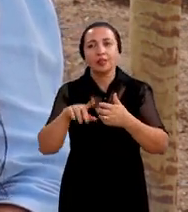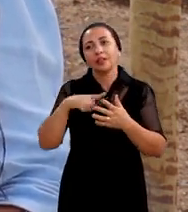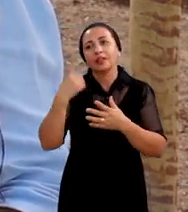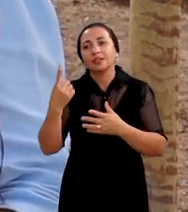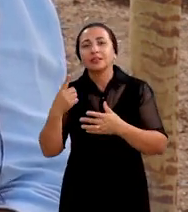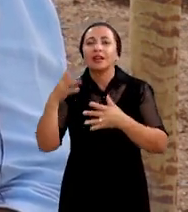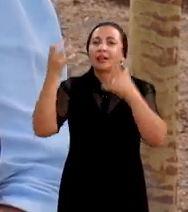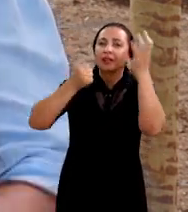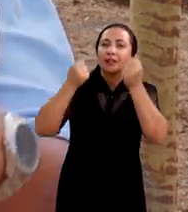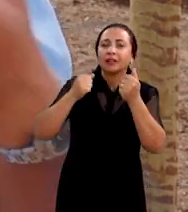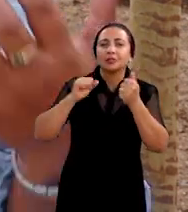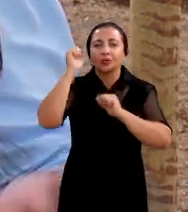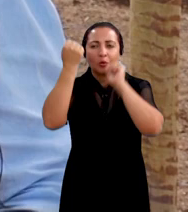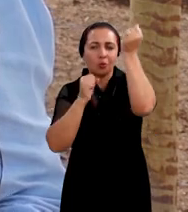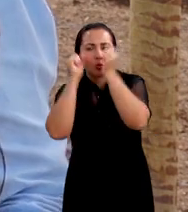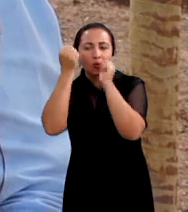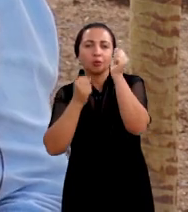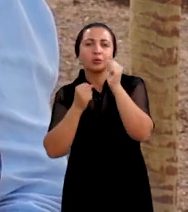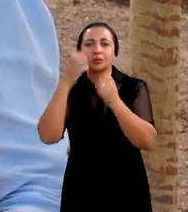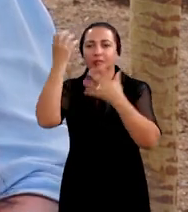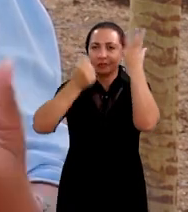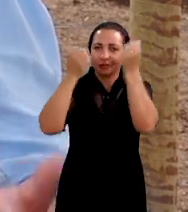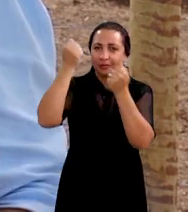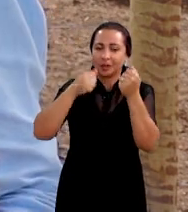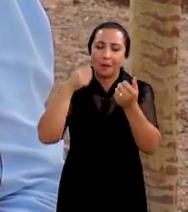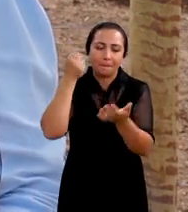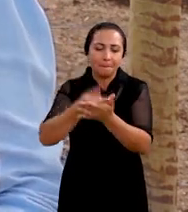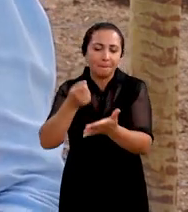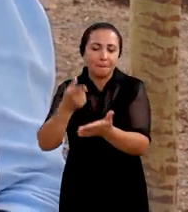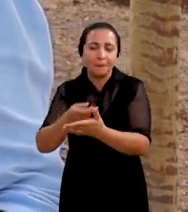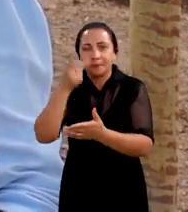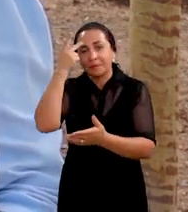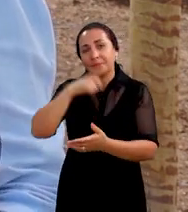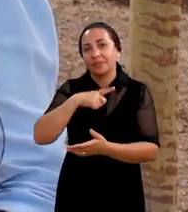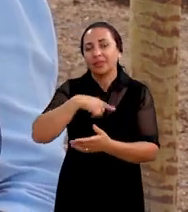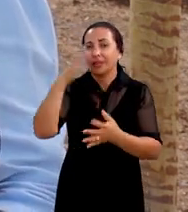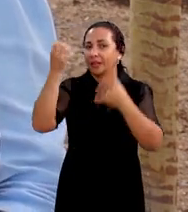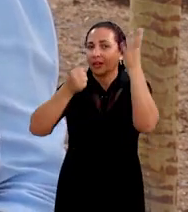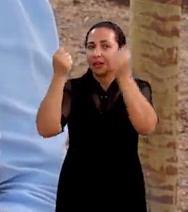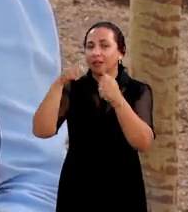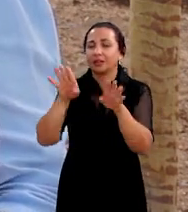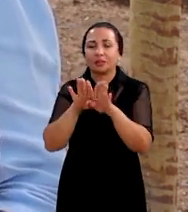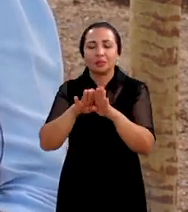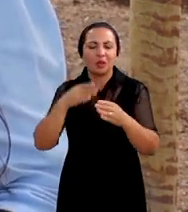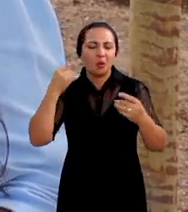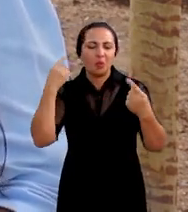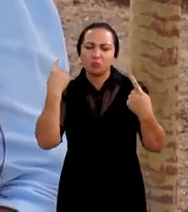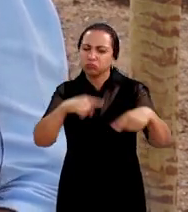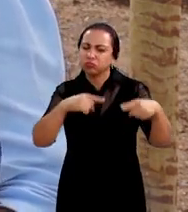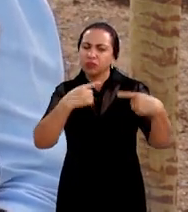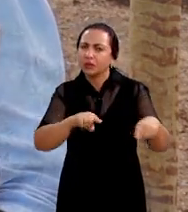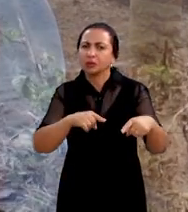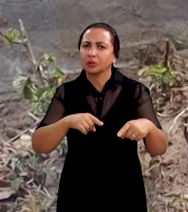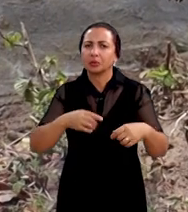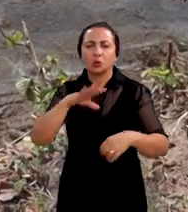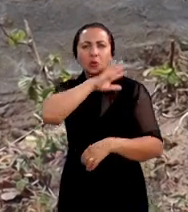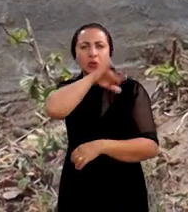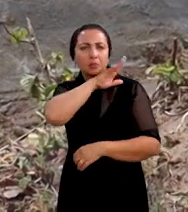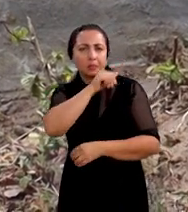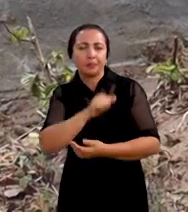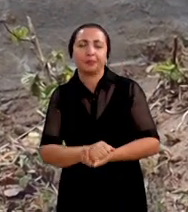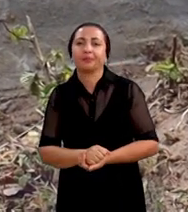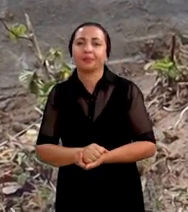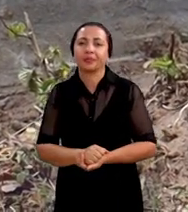uma vez que laticínios e as indústrias lácteas pagam pela composição do leite e também não interferiu no comportamento dos animais